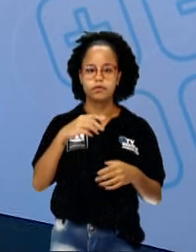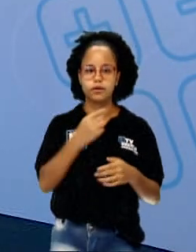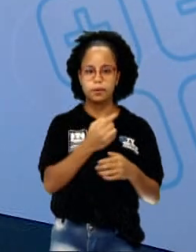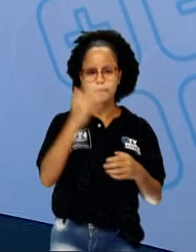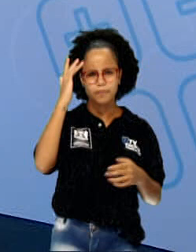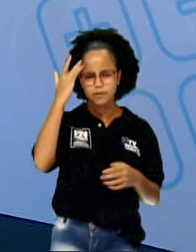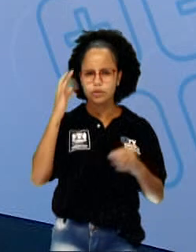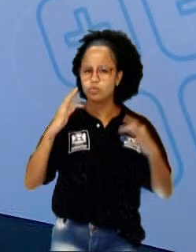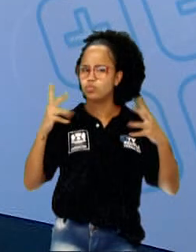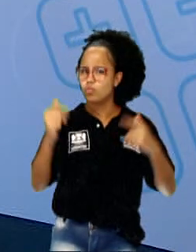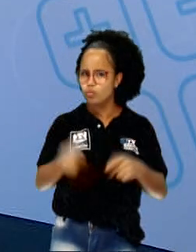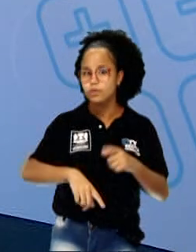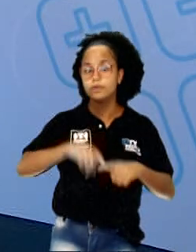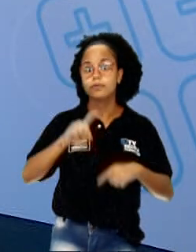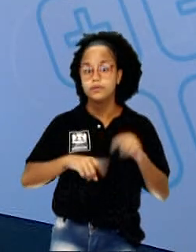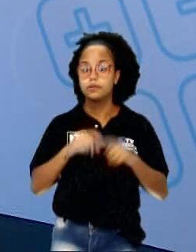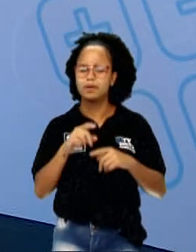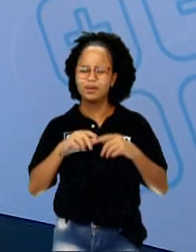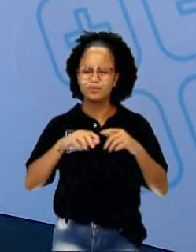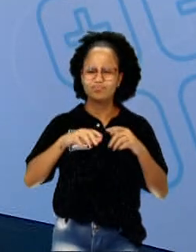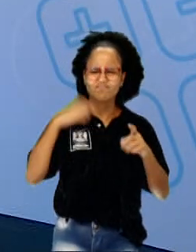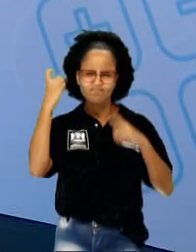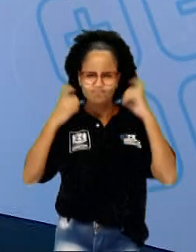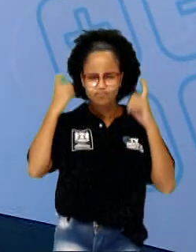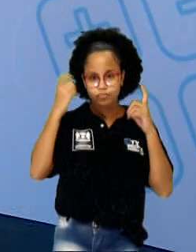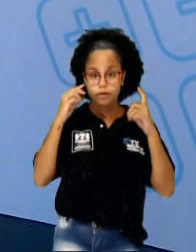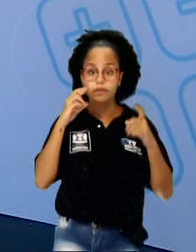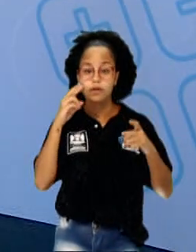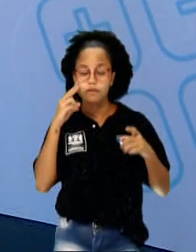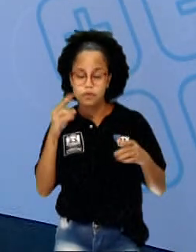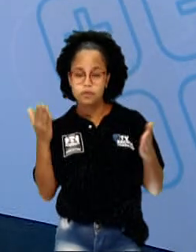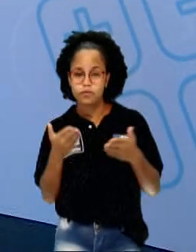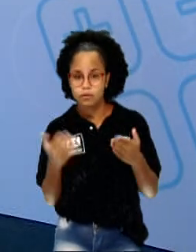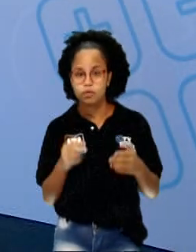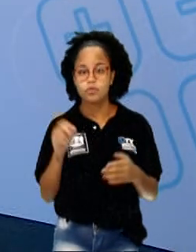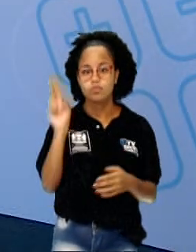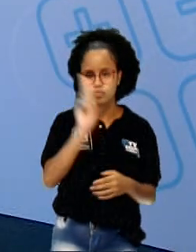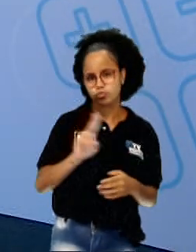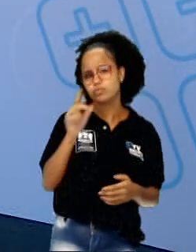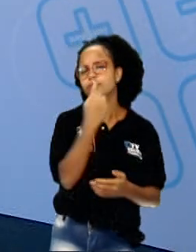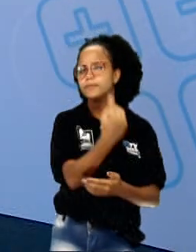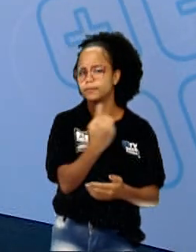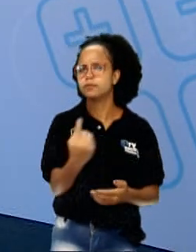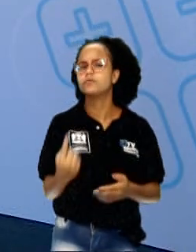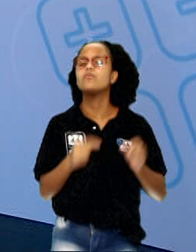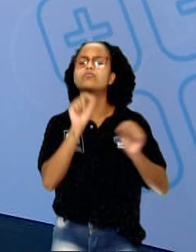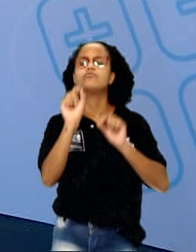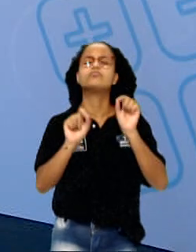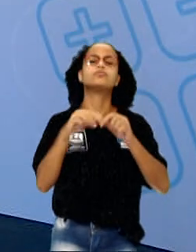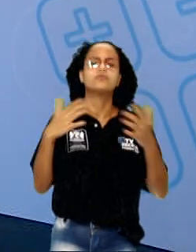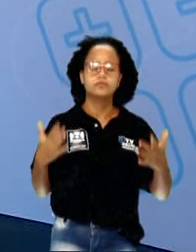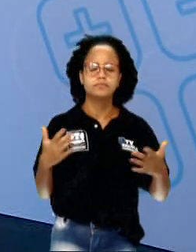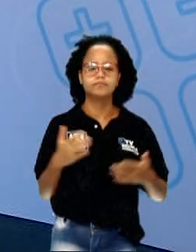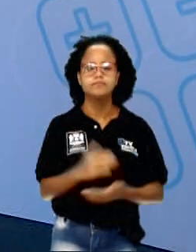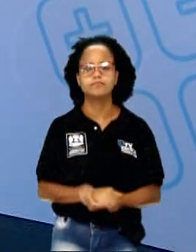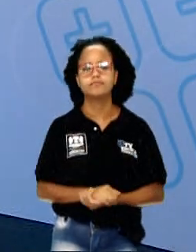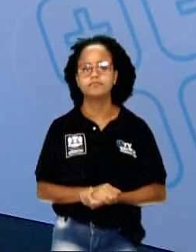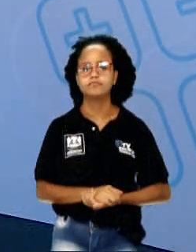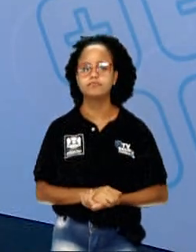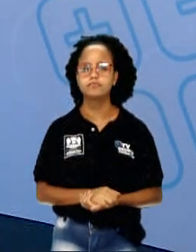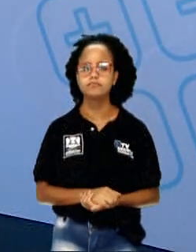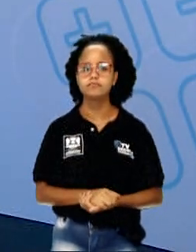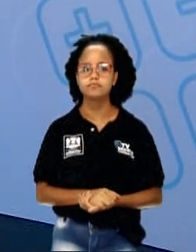Aí, a gente confunde. Aí, a gente vai ver qual o uso de cada um e o que realmente é cada coisa. Então, vamos ver?